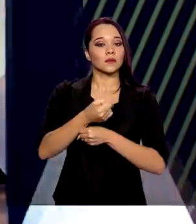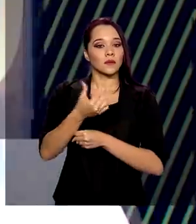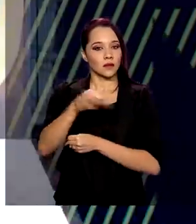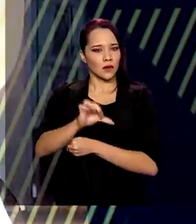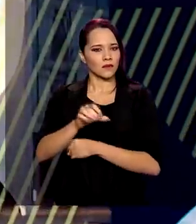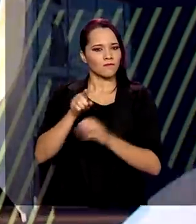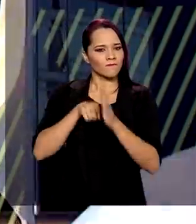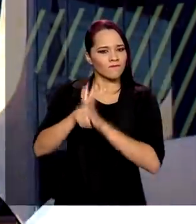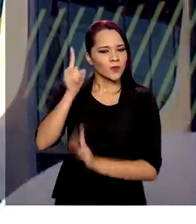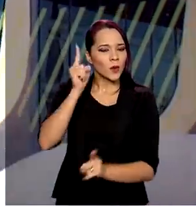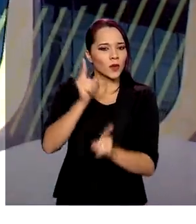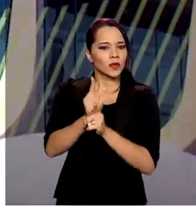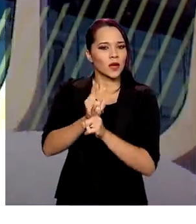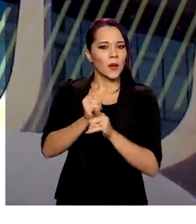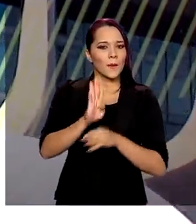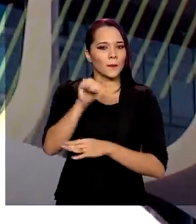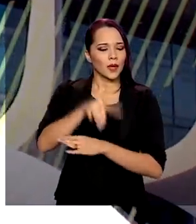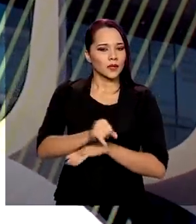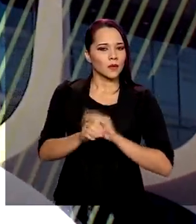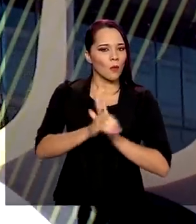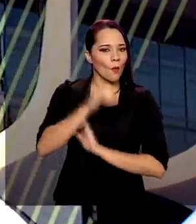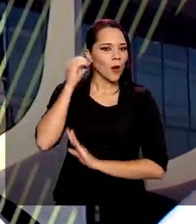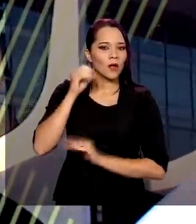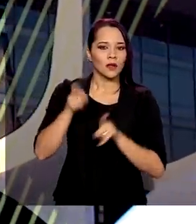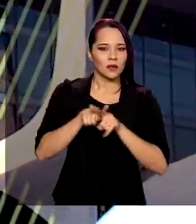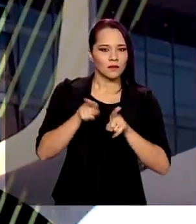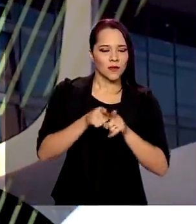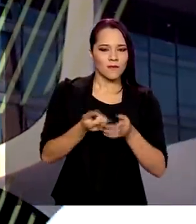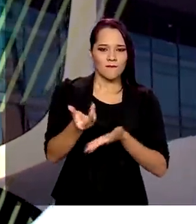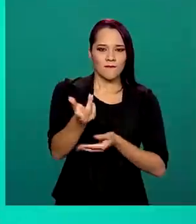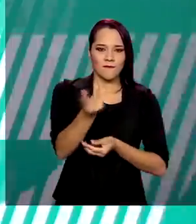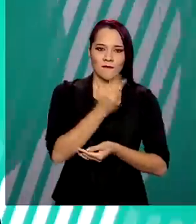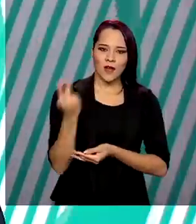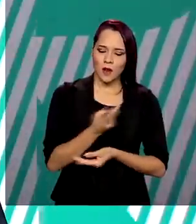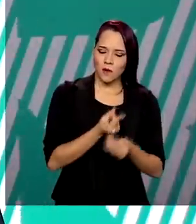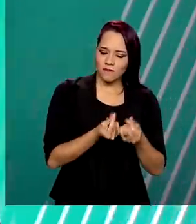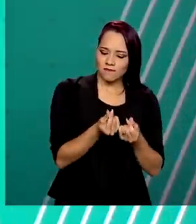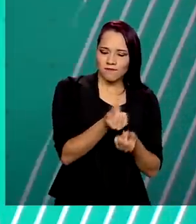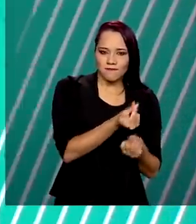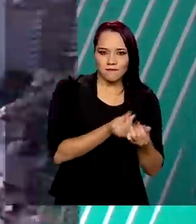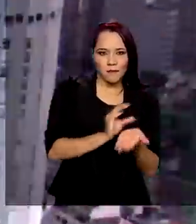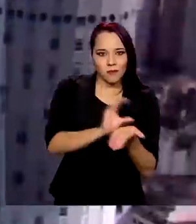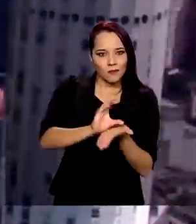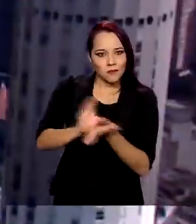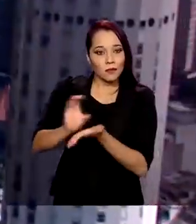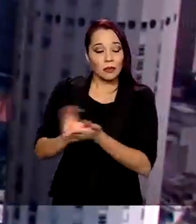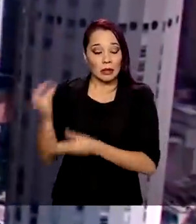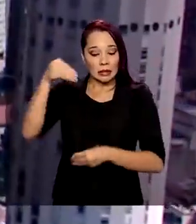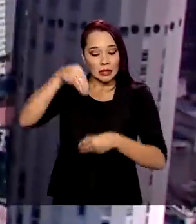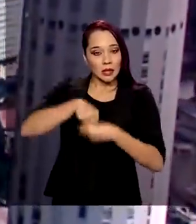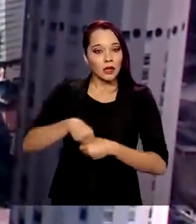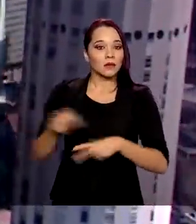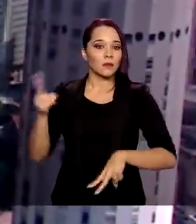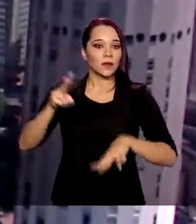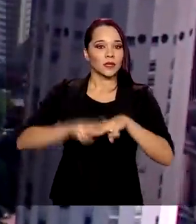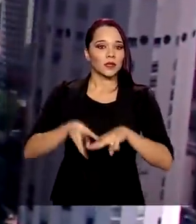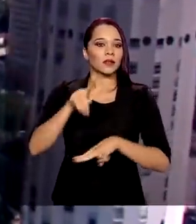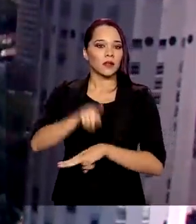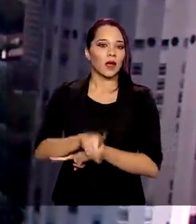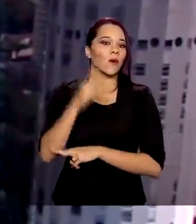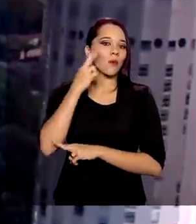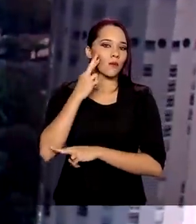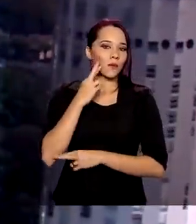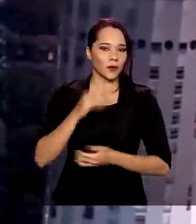identificaram ocultação de bens e movimentação de valores por um interno da Penitenciária Federal de Porto Velho, em Rondônia.